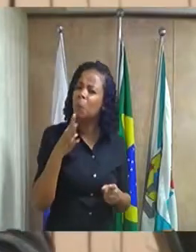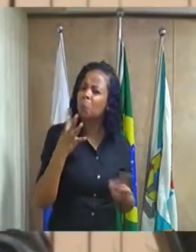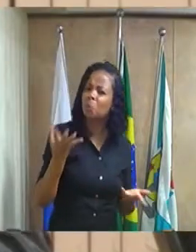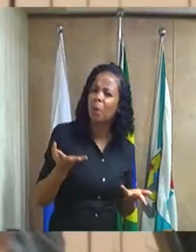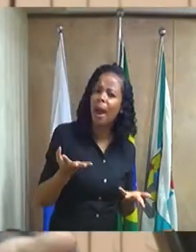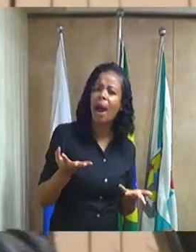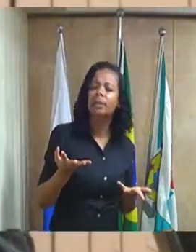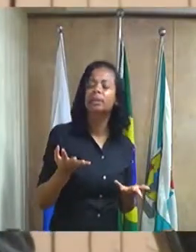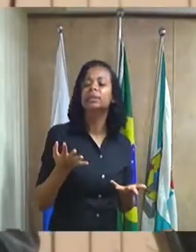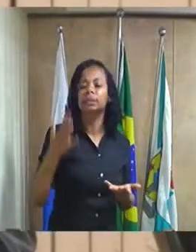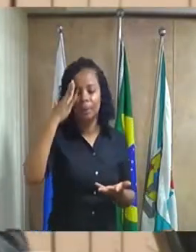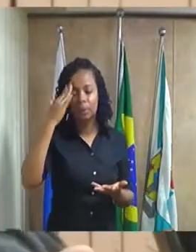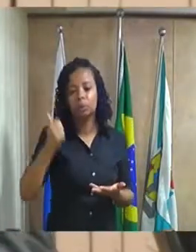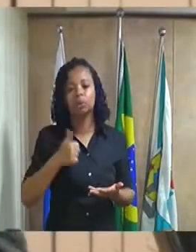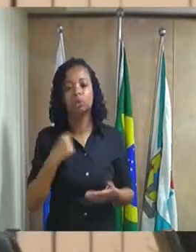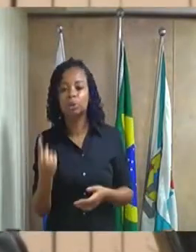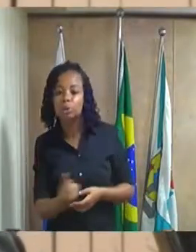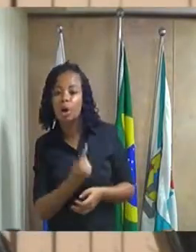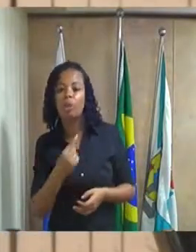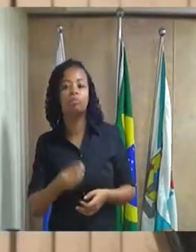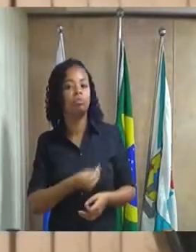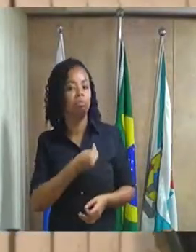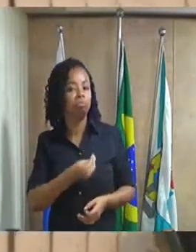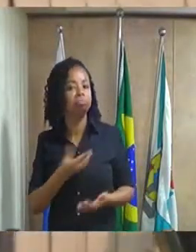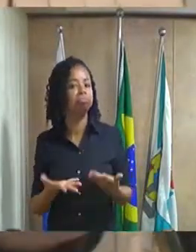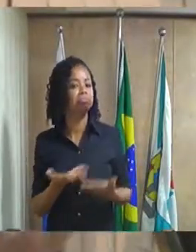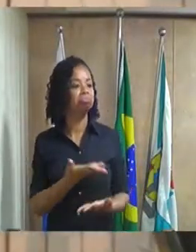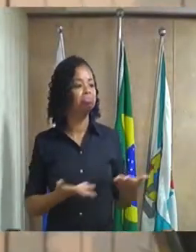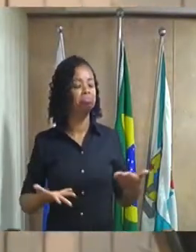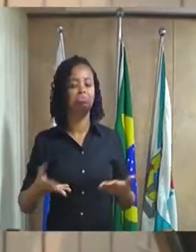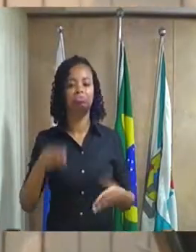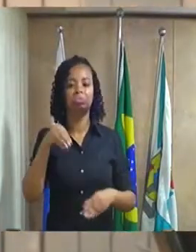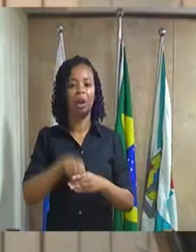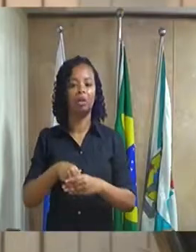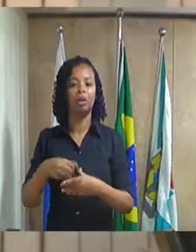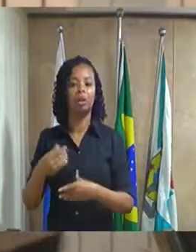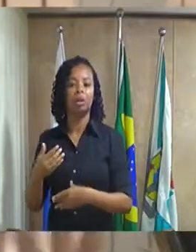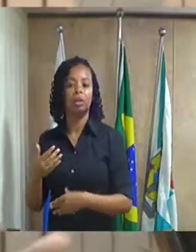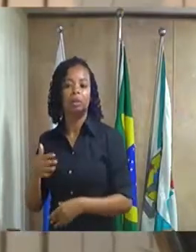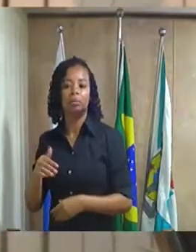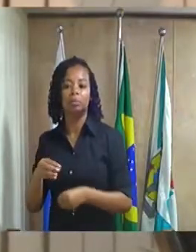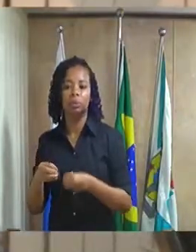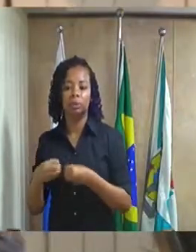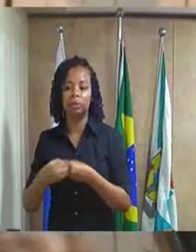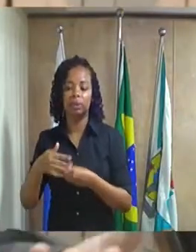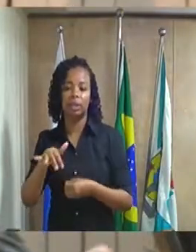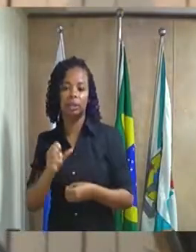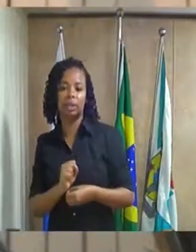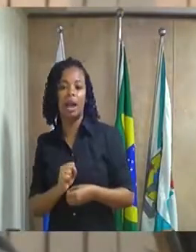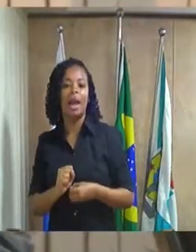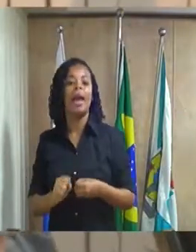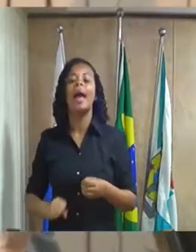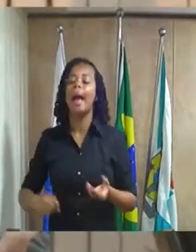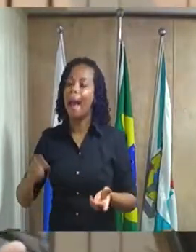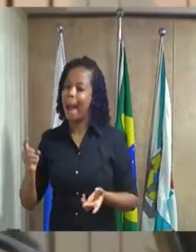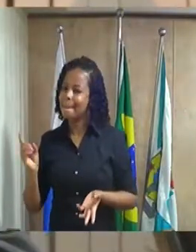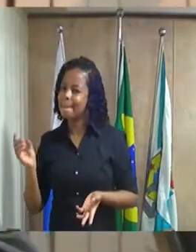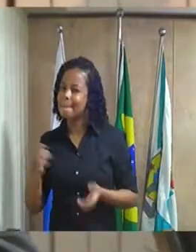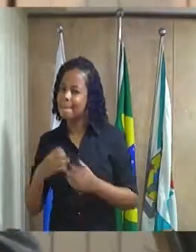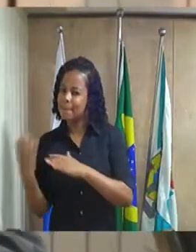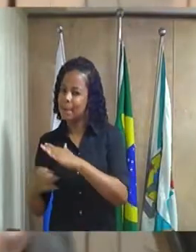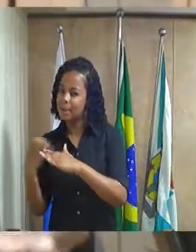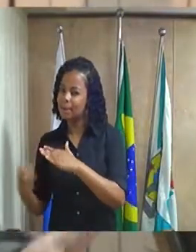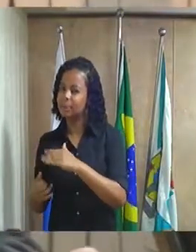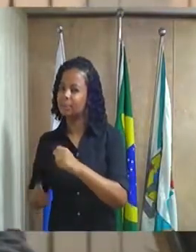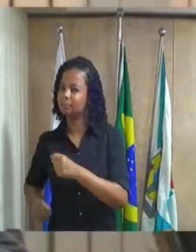que convivemos aqui nesse município que essas empresas montadas por laranjas e por traquineiros traquineiros